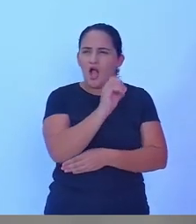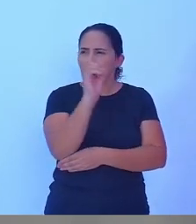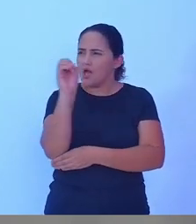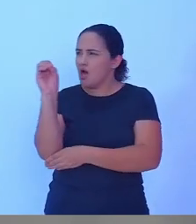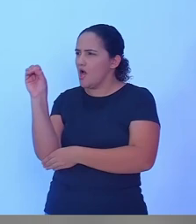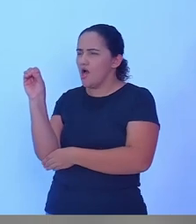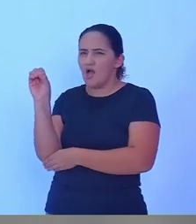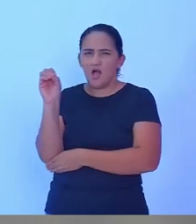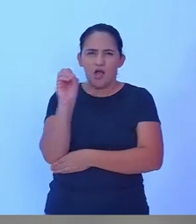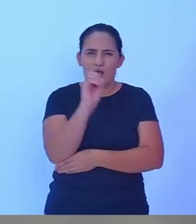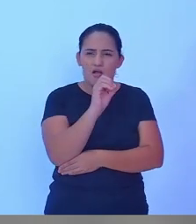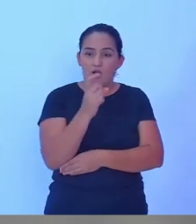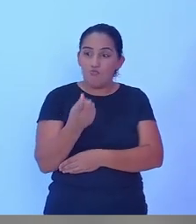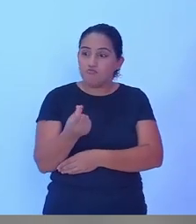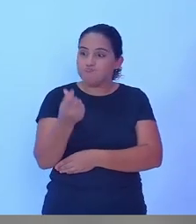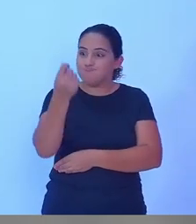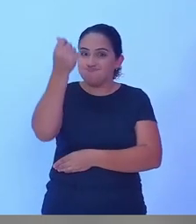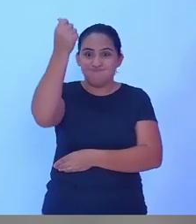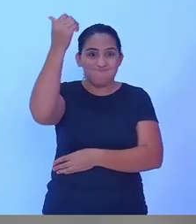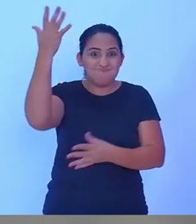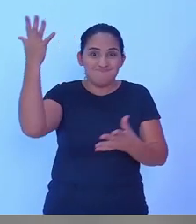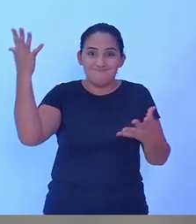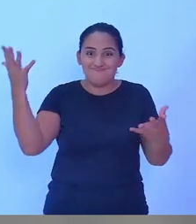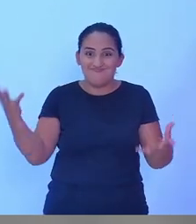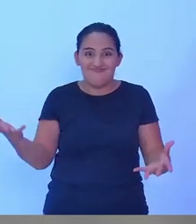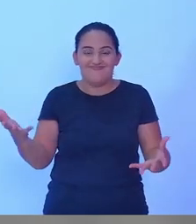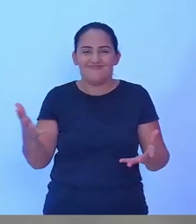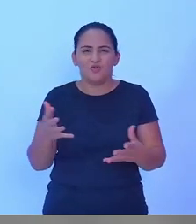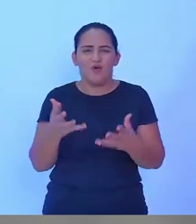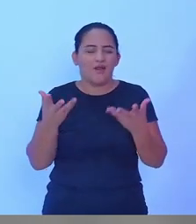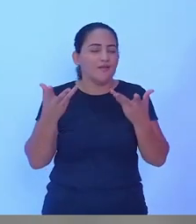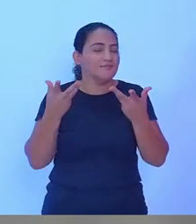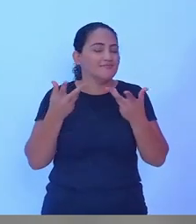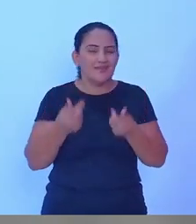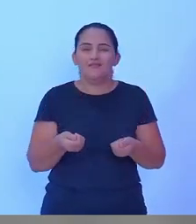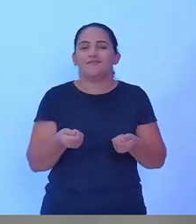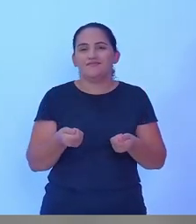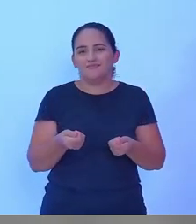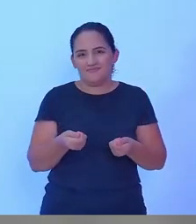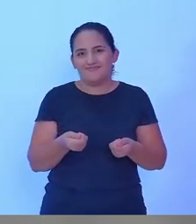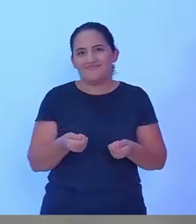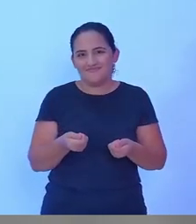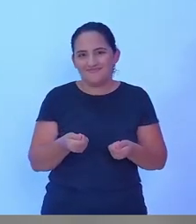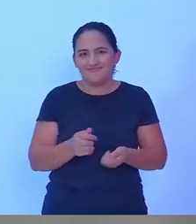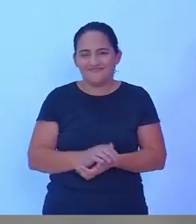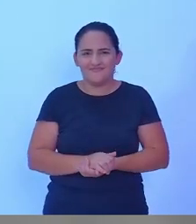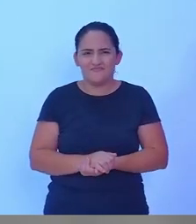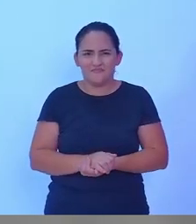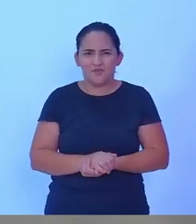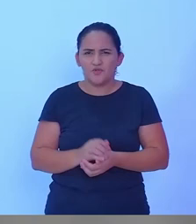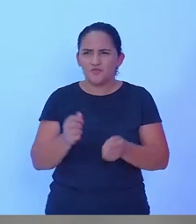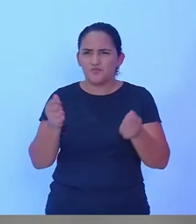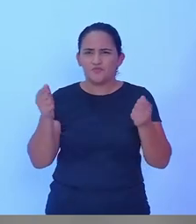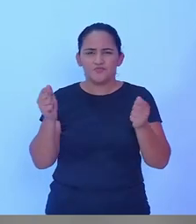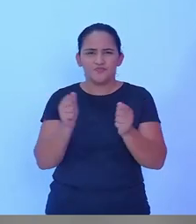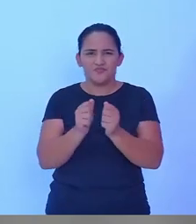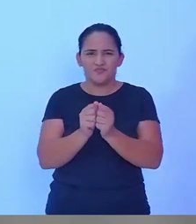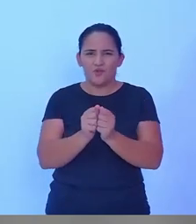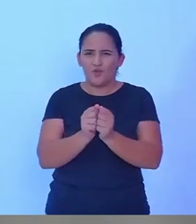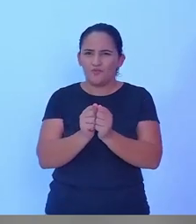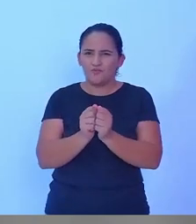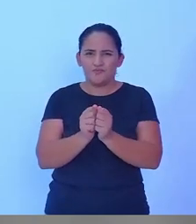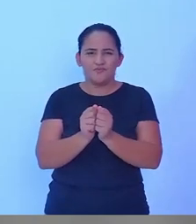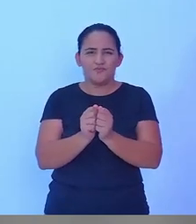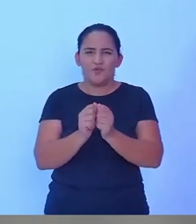caríssimos para caramba pode ter certeza e aqui reunido aqui junto com o Jorge que tem um trabalho